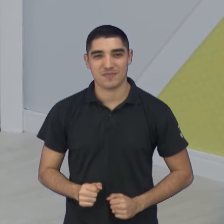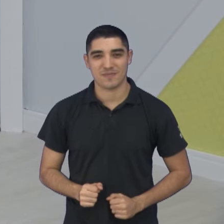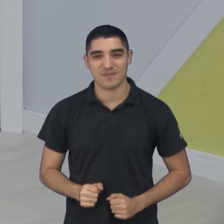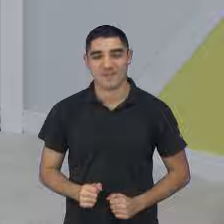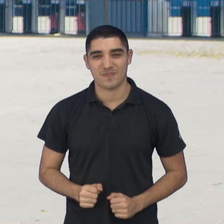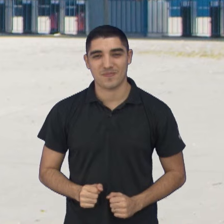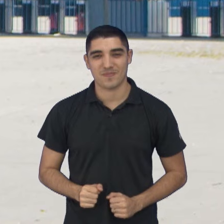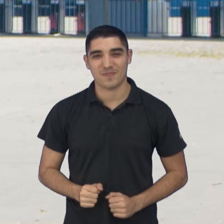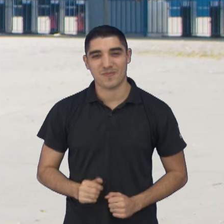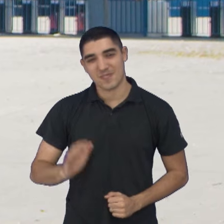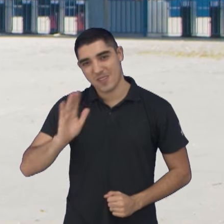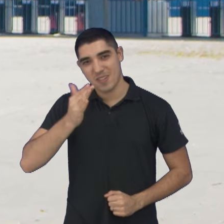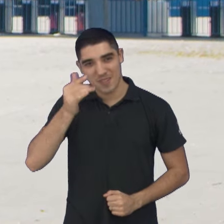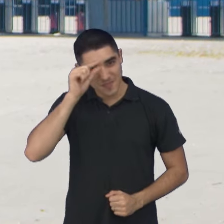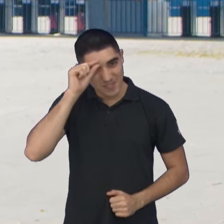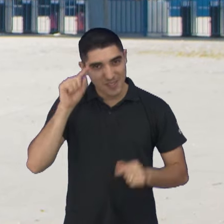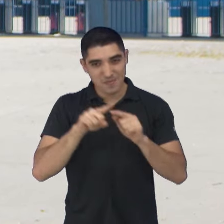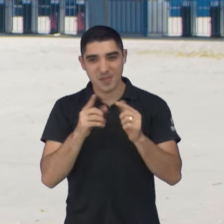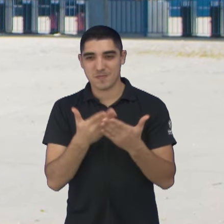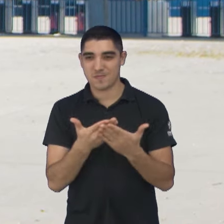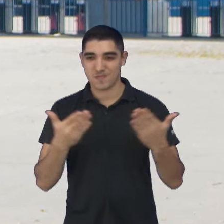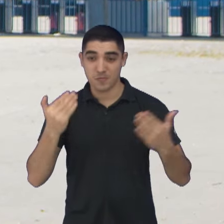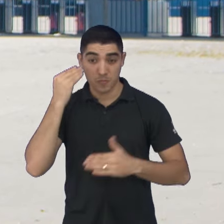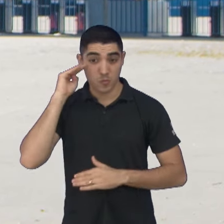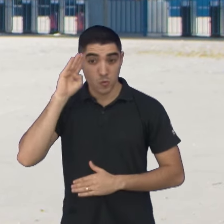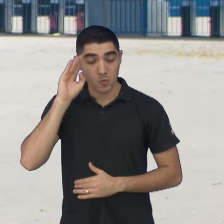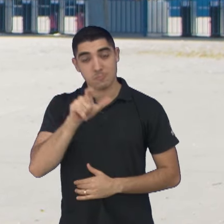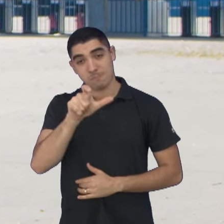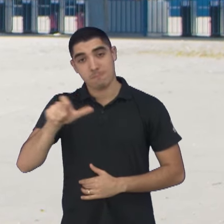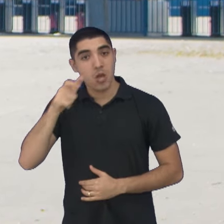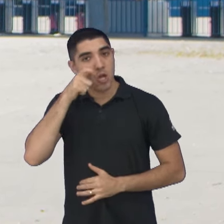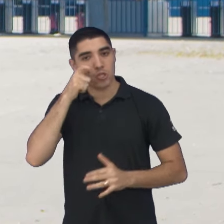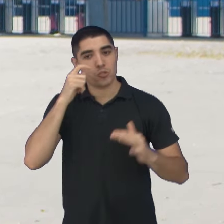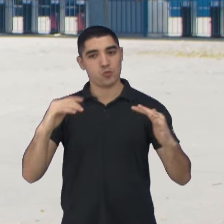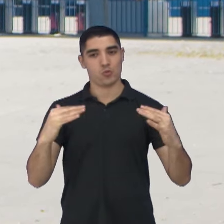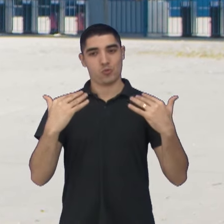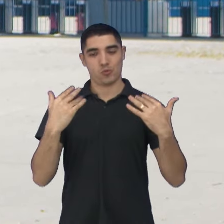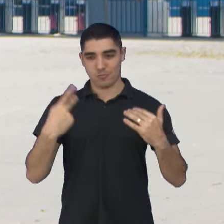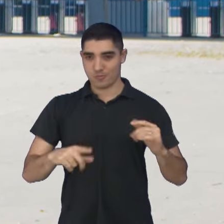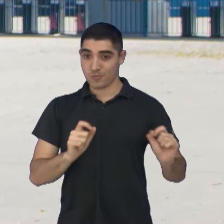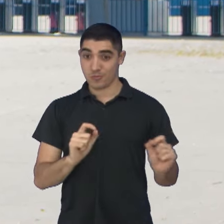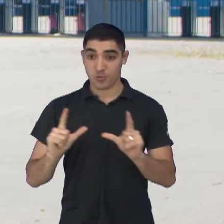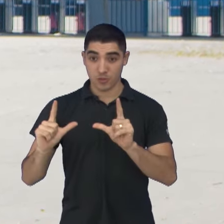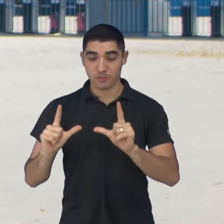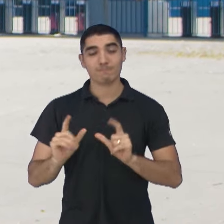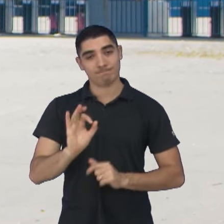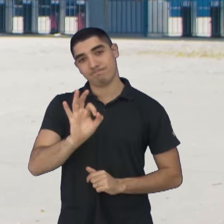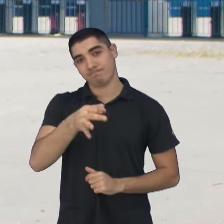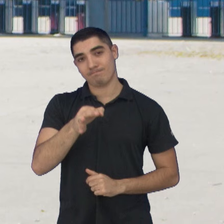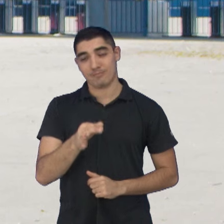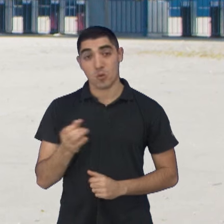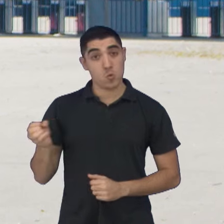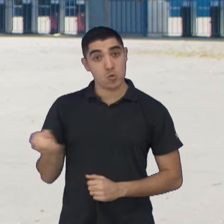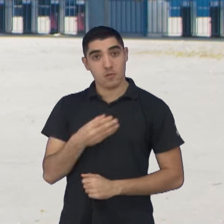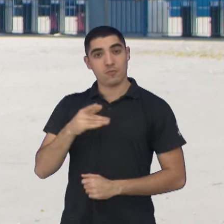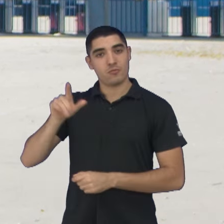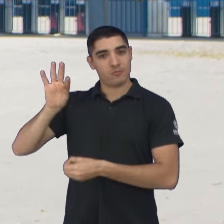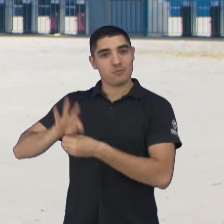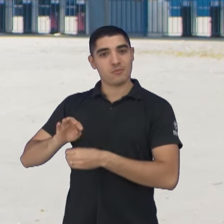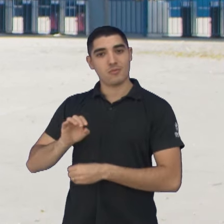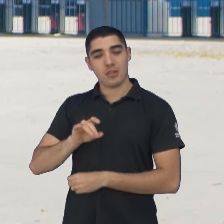Olá Vieira, Bruno Caxilho, todos os amigos que acompanham o Hora do Esporte. Exatamente, Sérgio Guedes foi